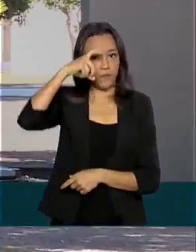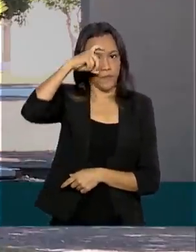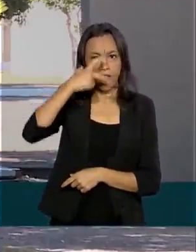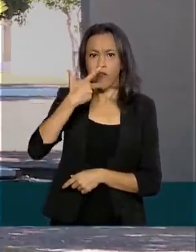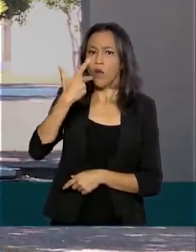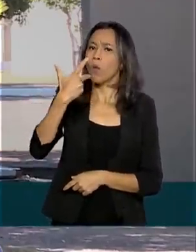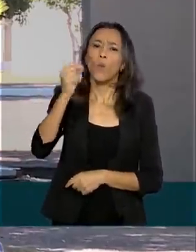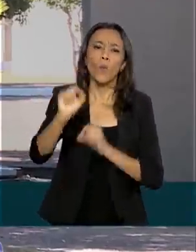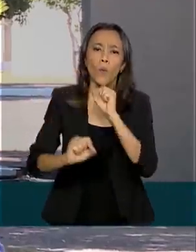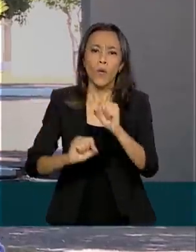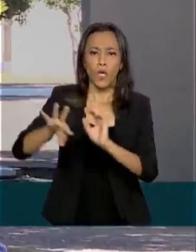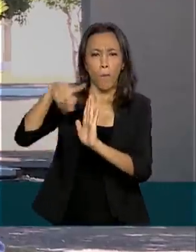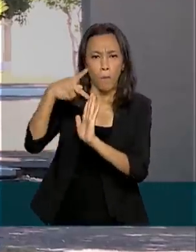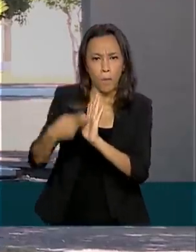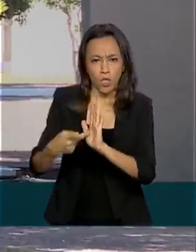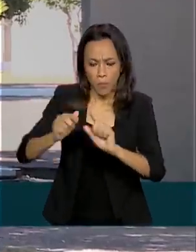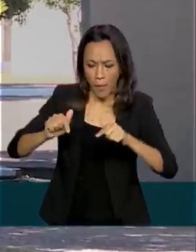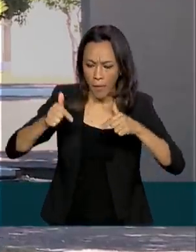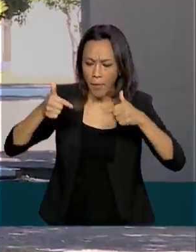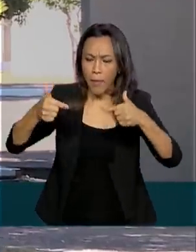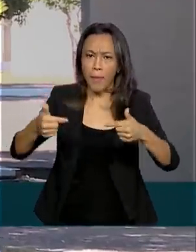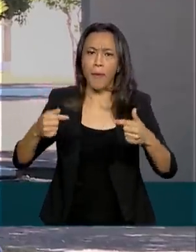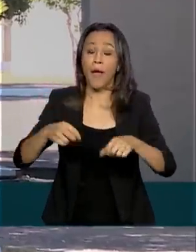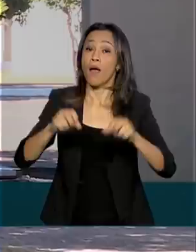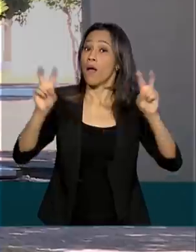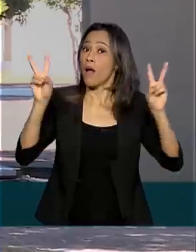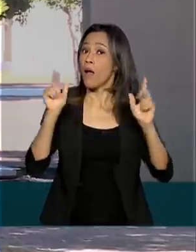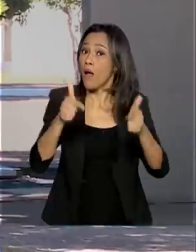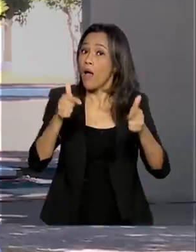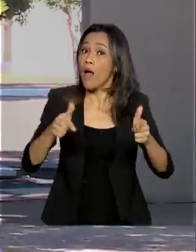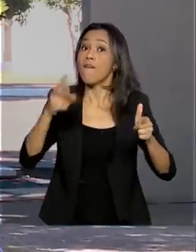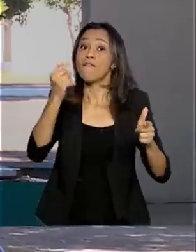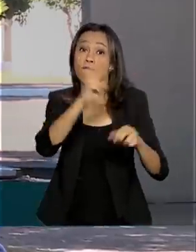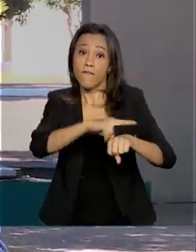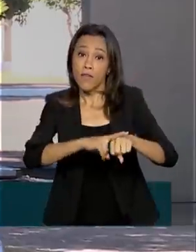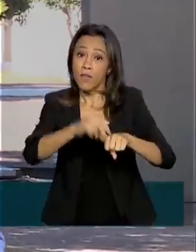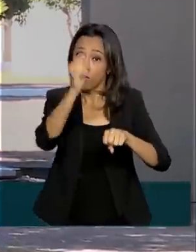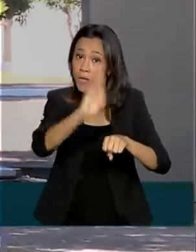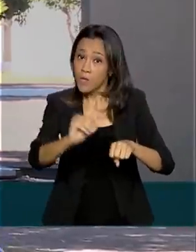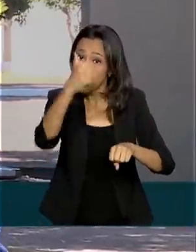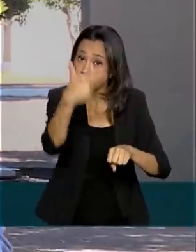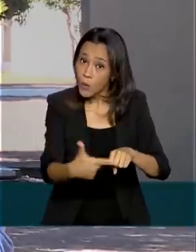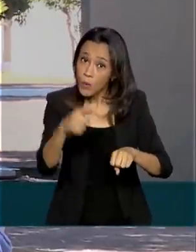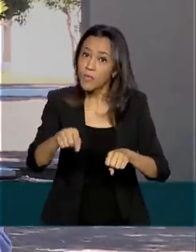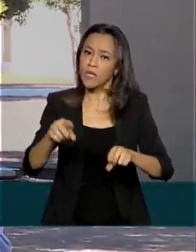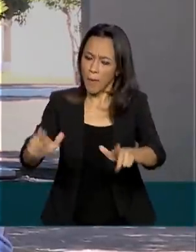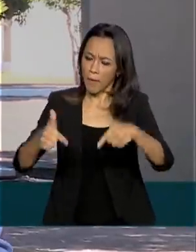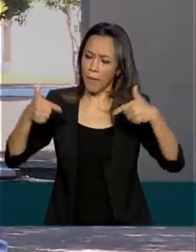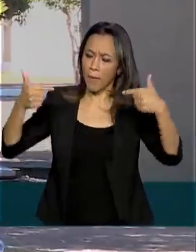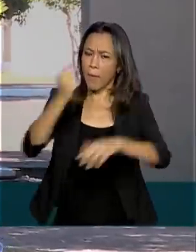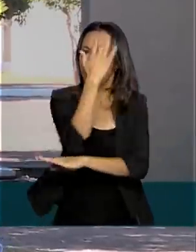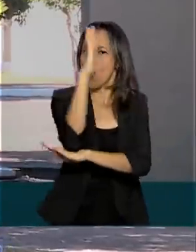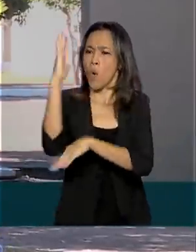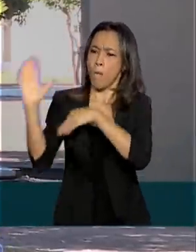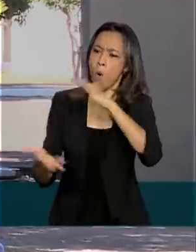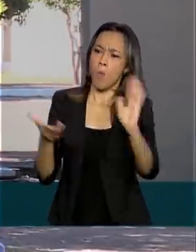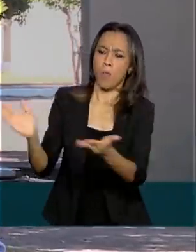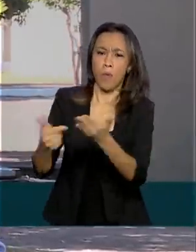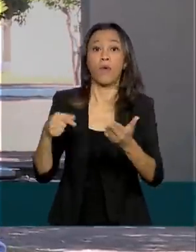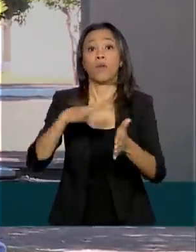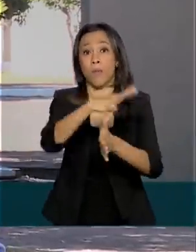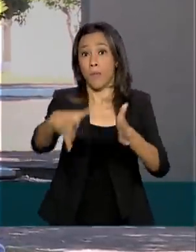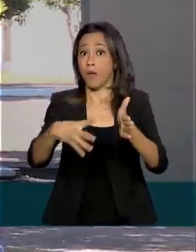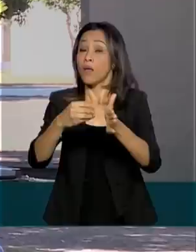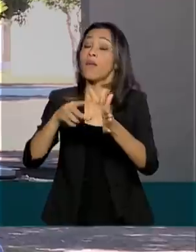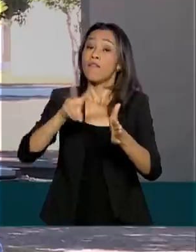Brasil 2, de combate ao desmatamento ilegal na Amazônia, deve ser prorrogada por mais um mês, numa reunião que ocorrerá em